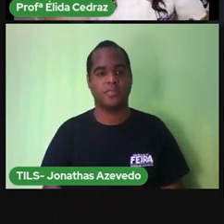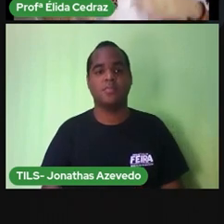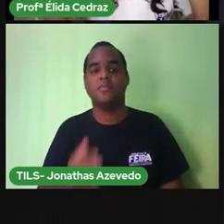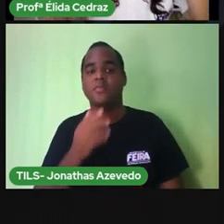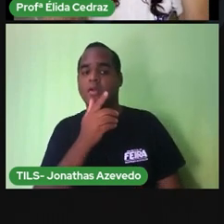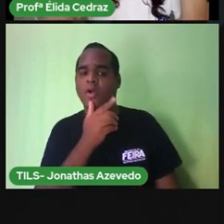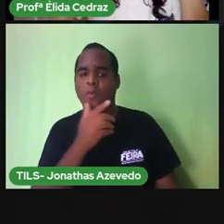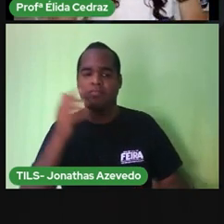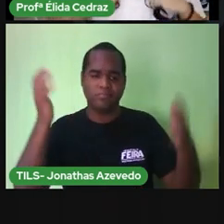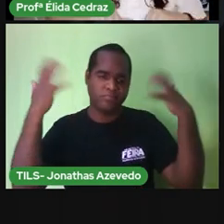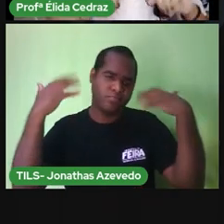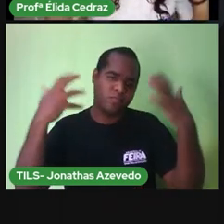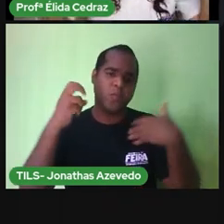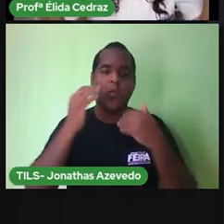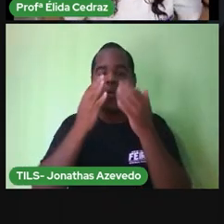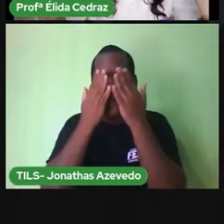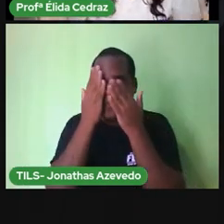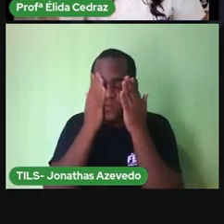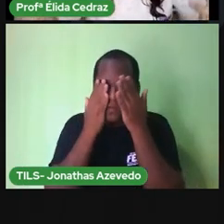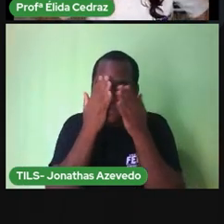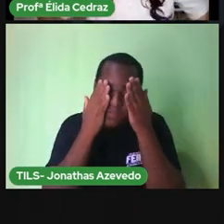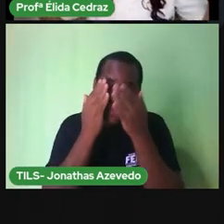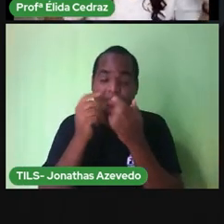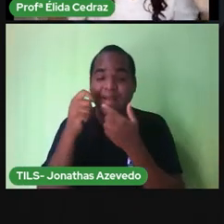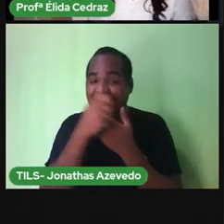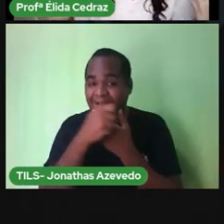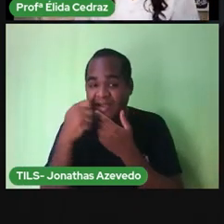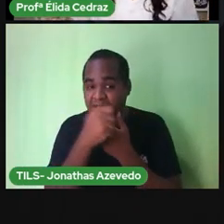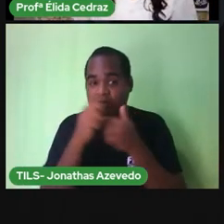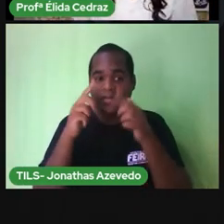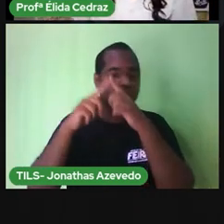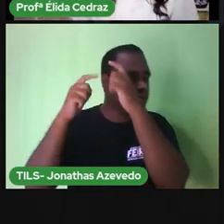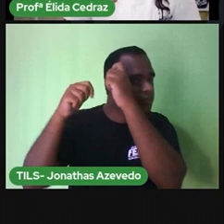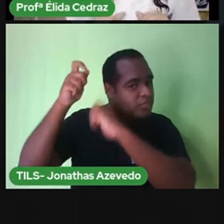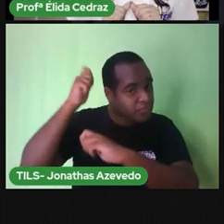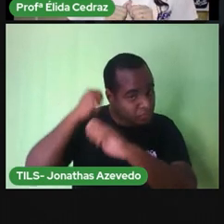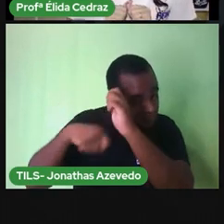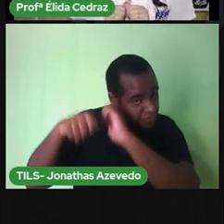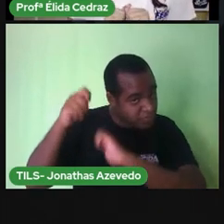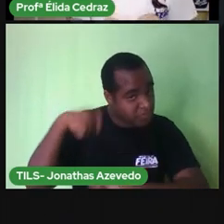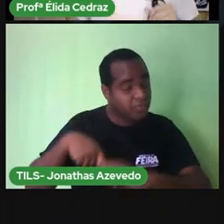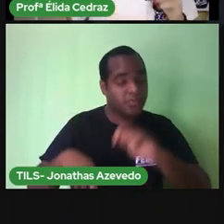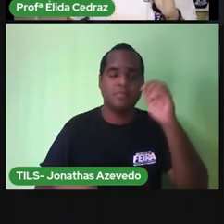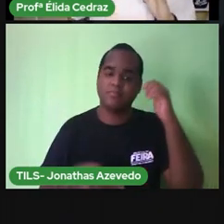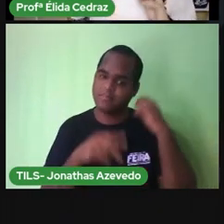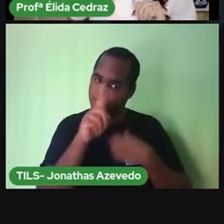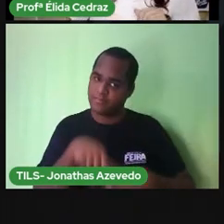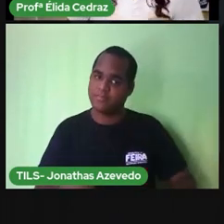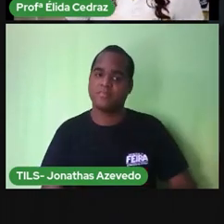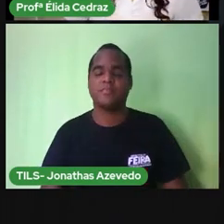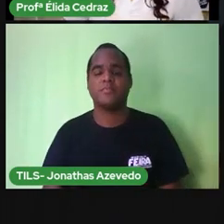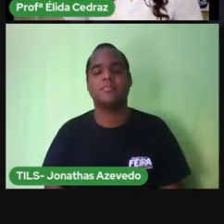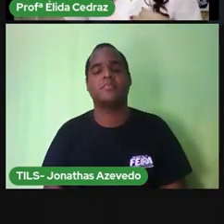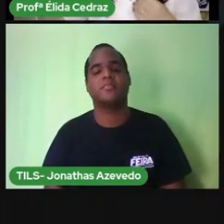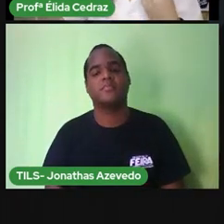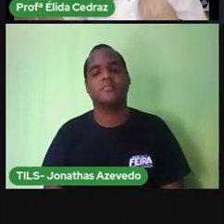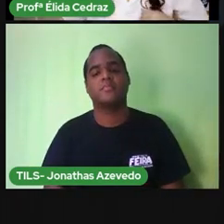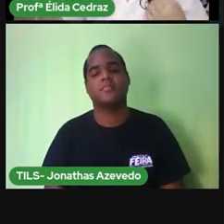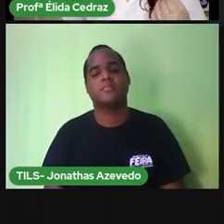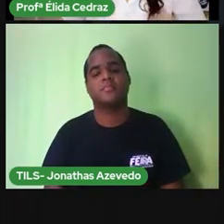toma um banho, lava o rosto, escova os dentes, mentir o cabelo. Não é isso? Isso aí.